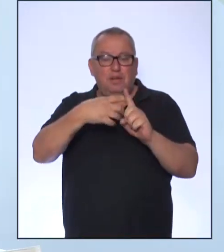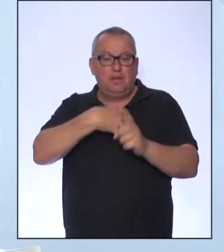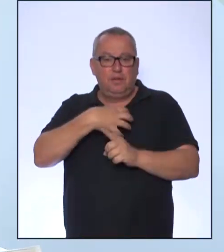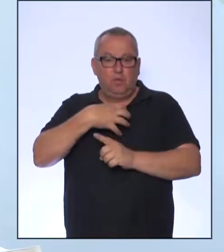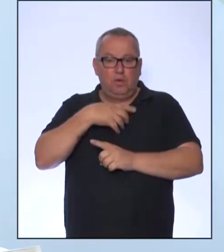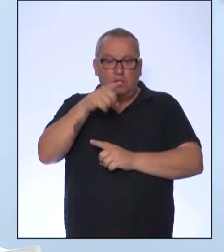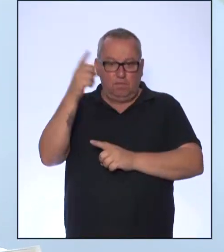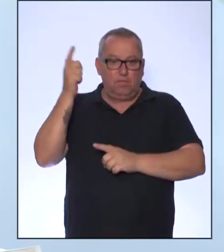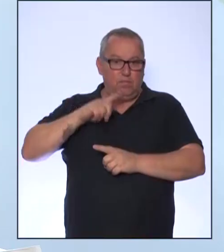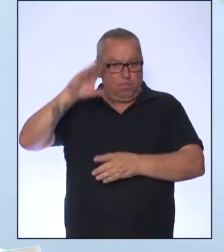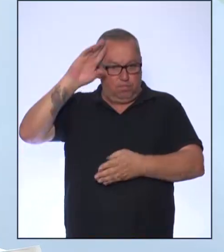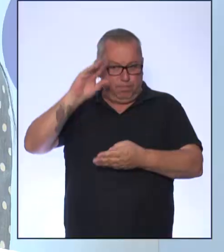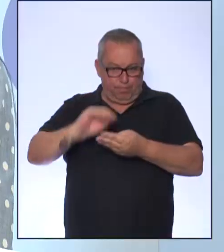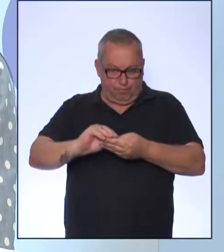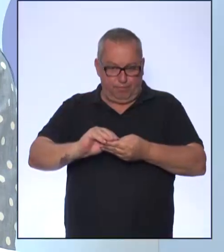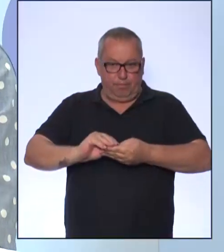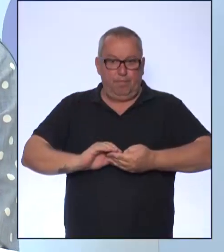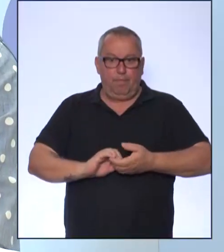para vocês.